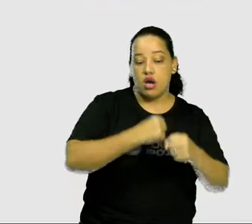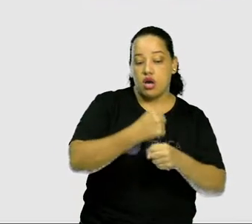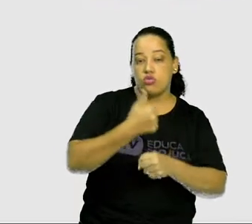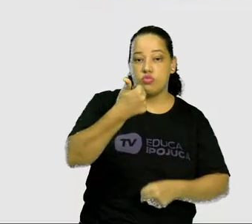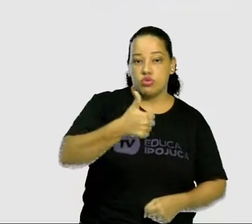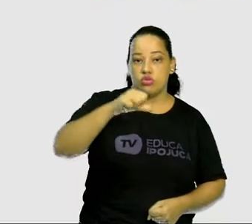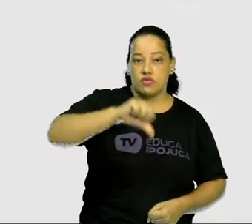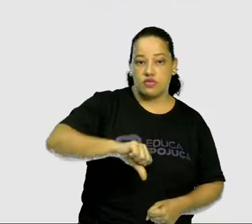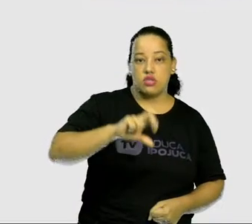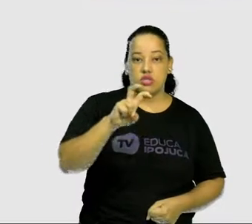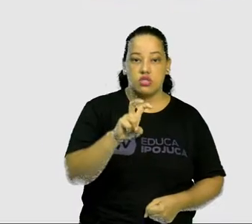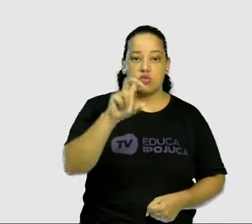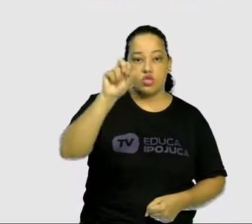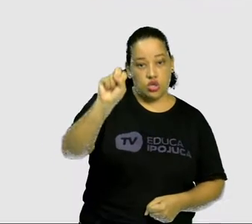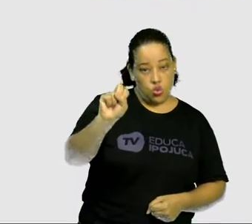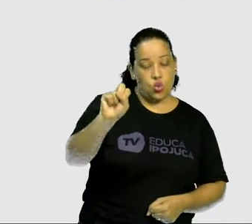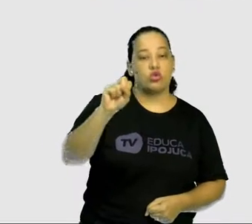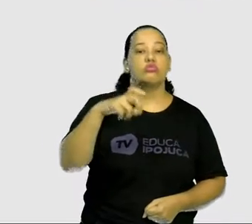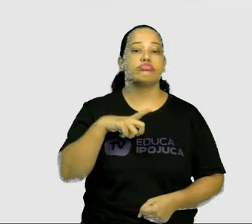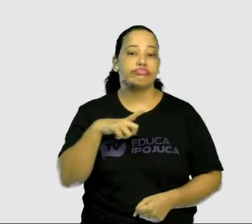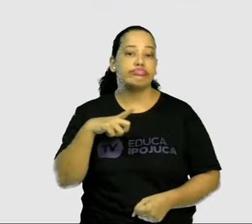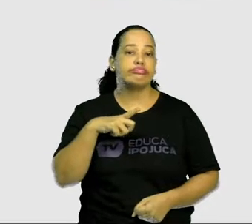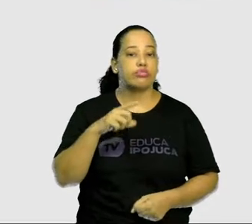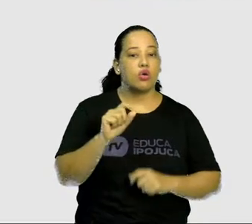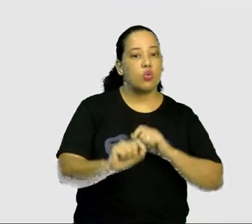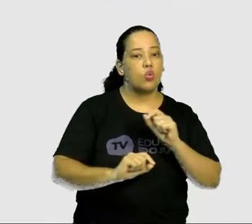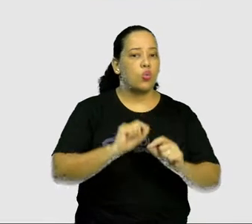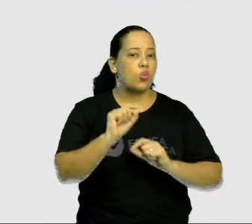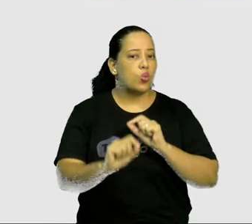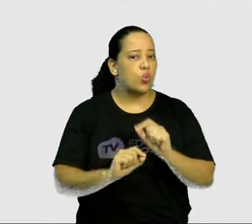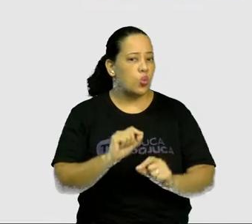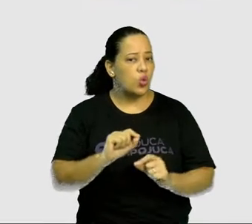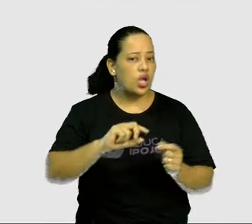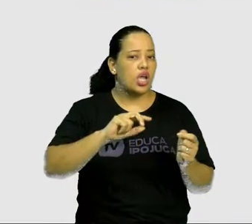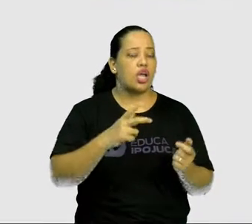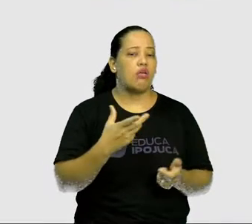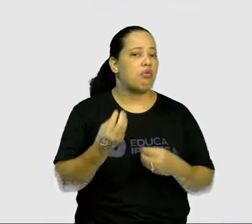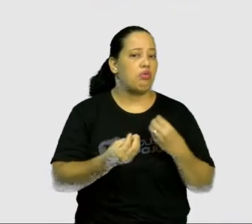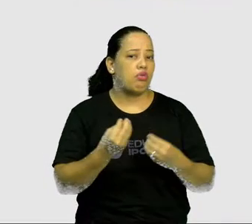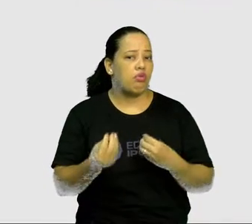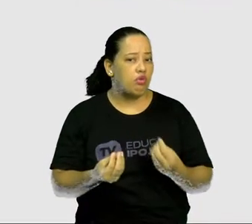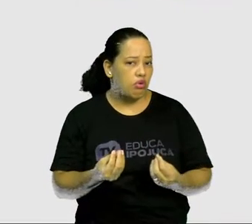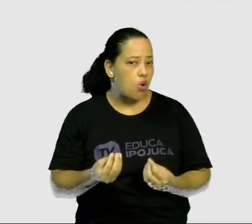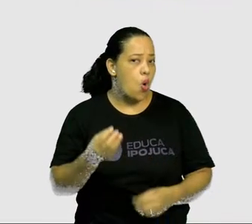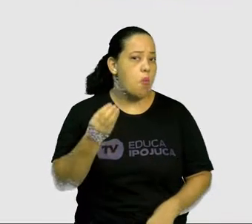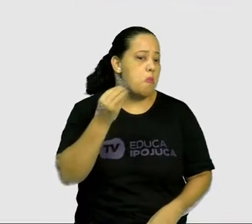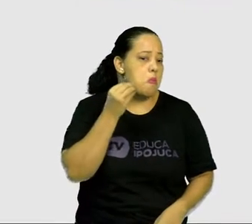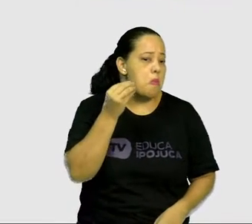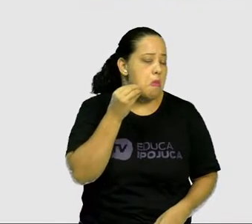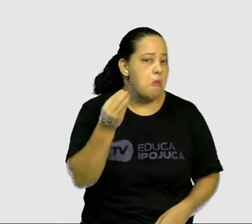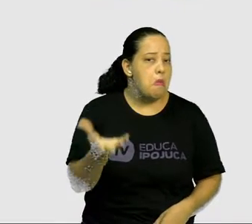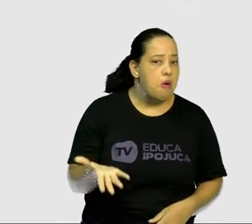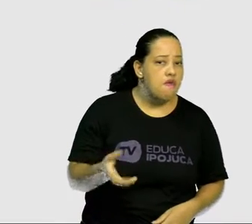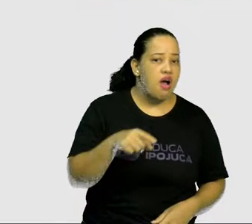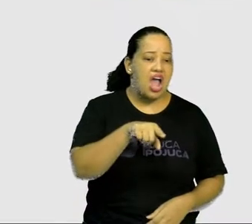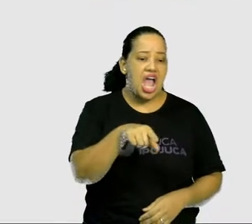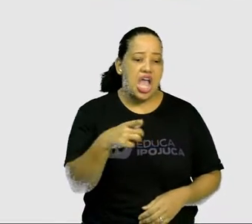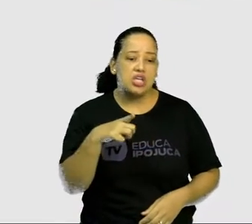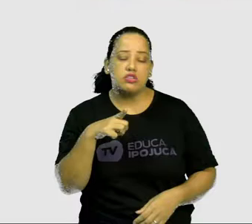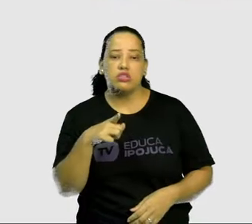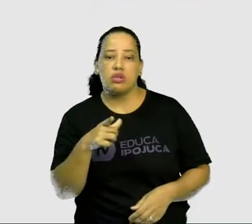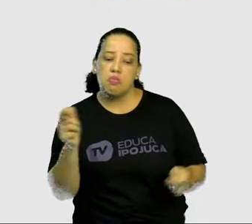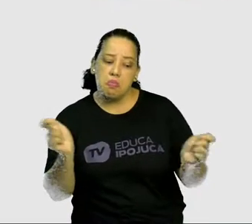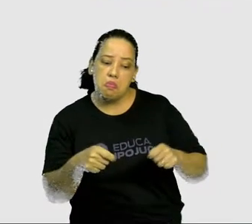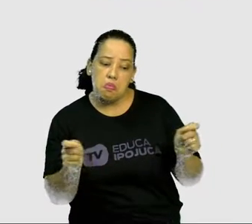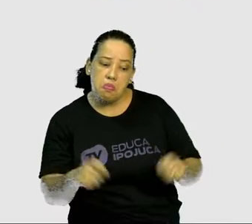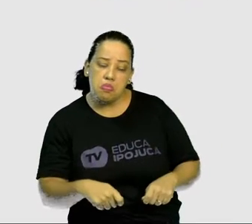ele foi uma espécie de teste para ver se realmente funcionaria e se conseguiria